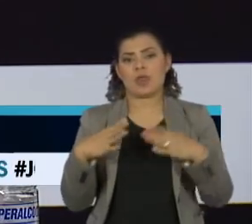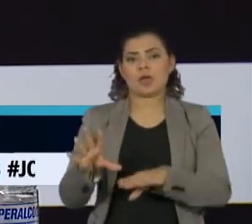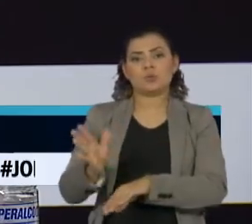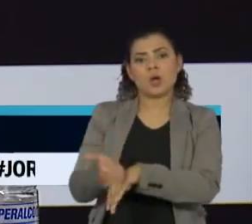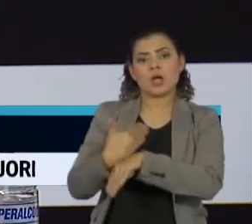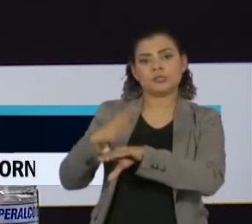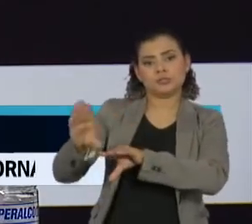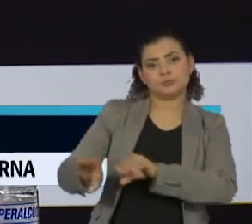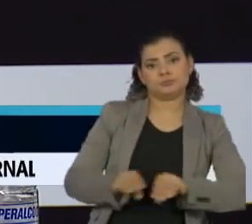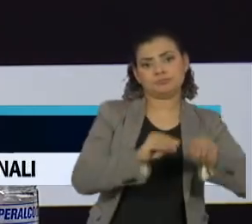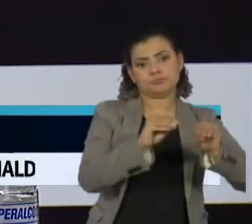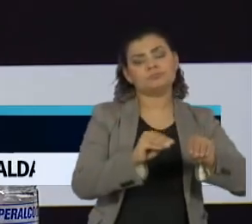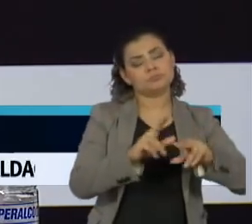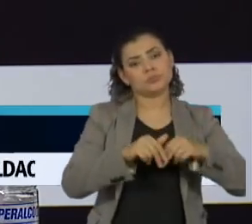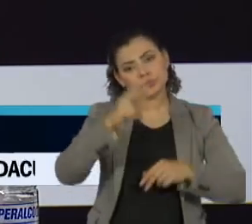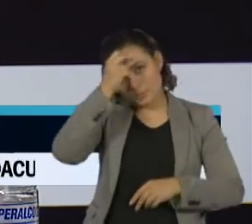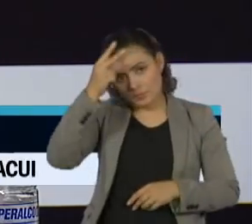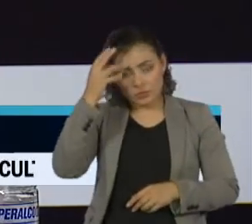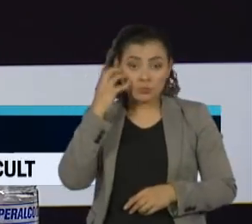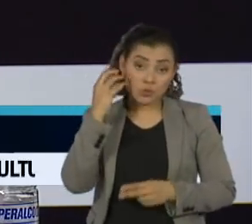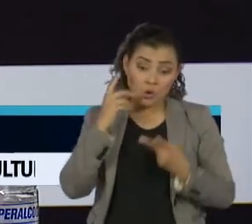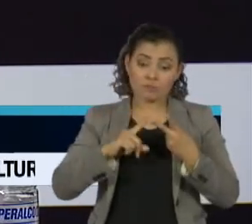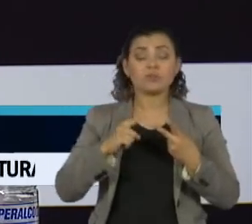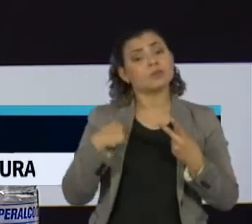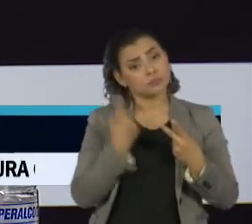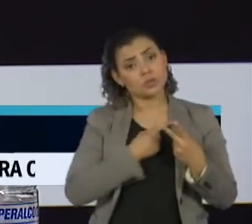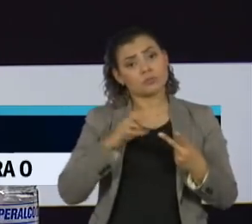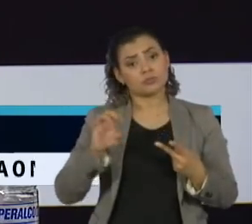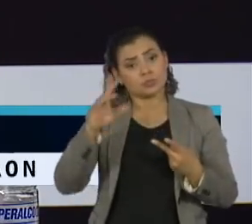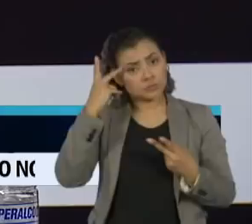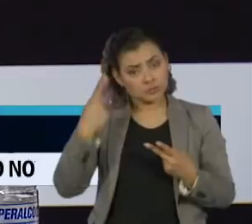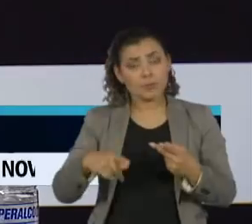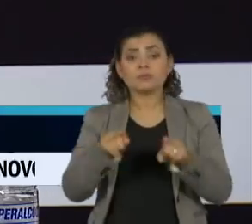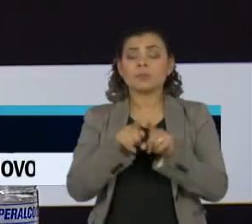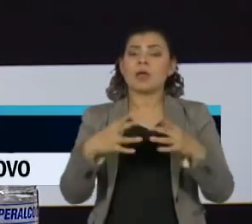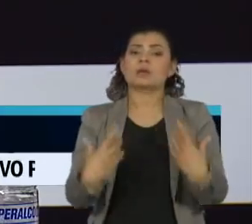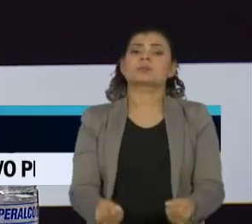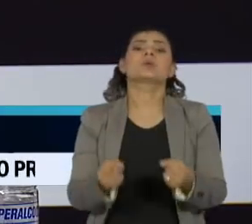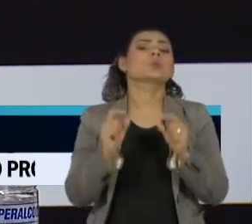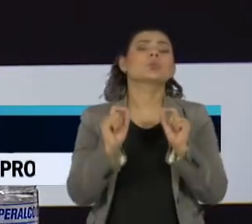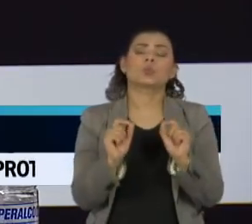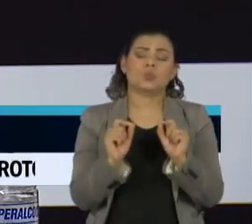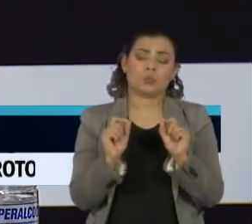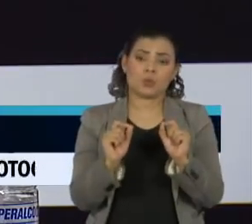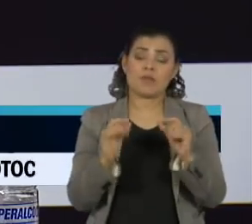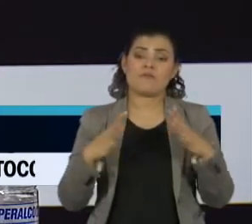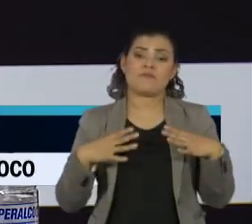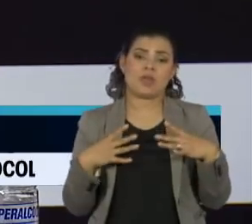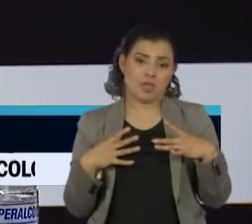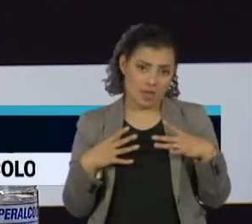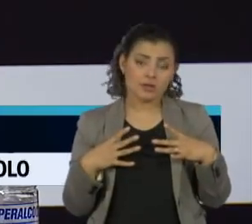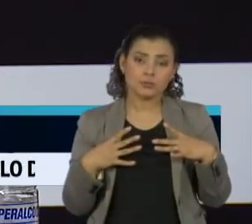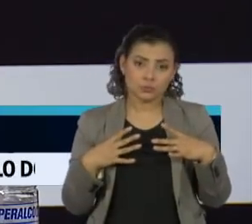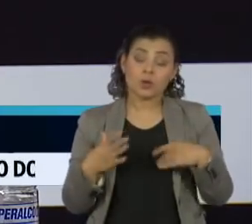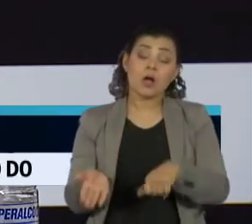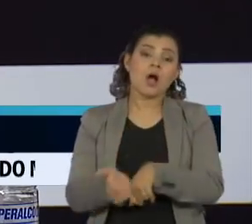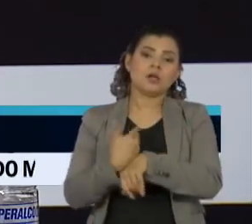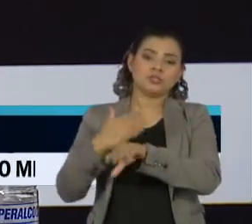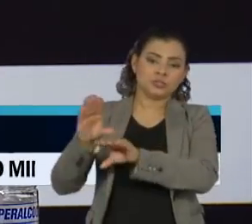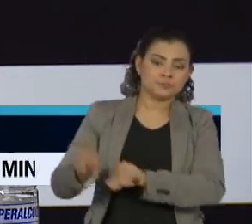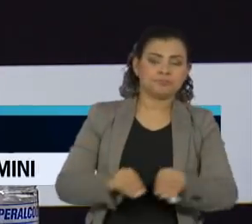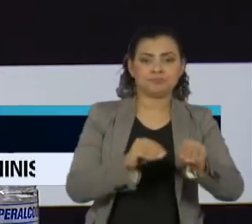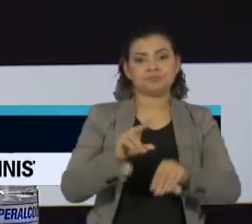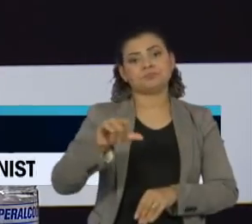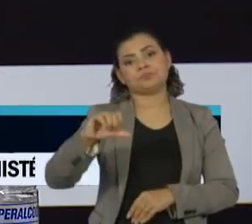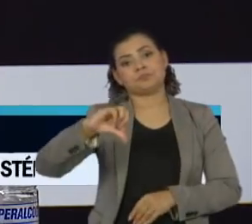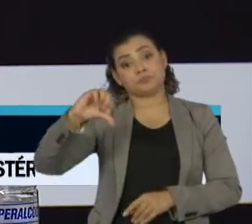dos feriados por parte do prefeito Bruno Covas e adotamos também o feriado antecipado de 9